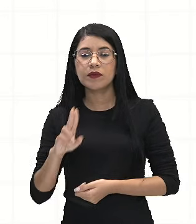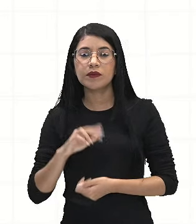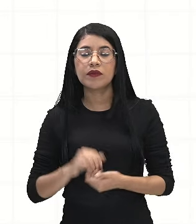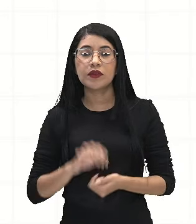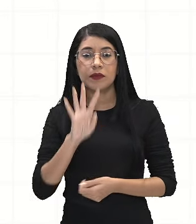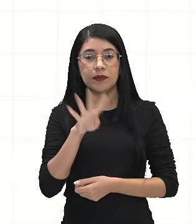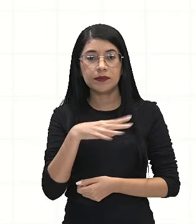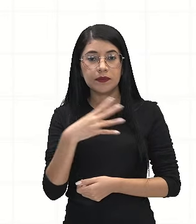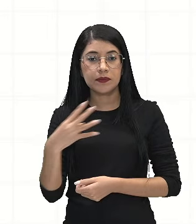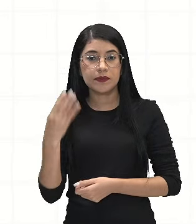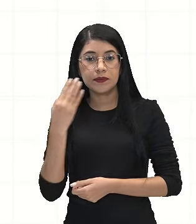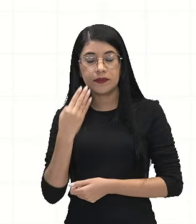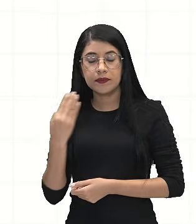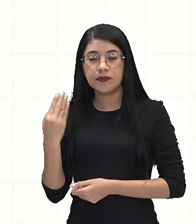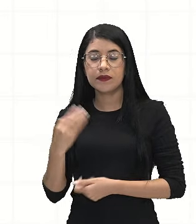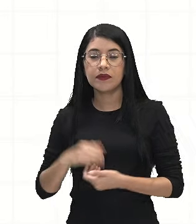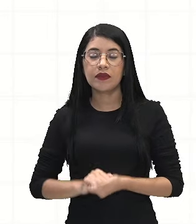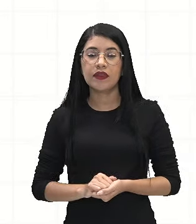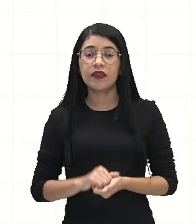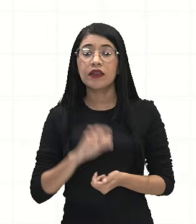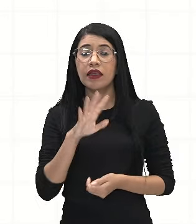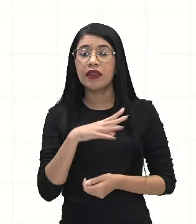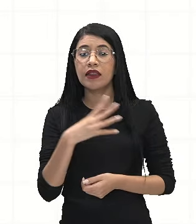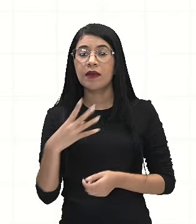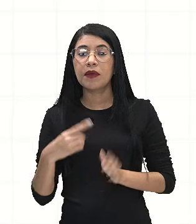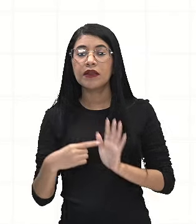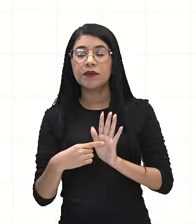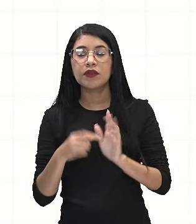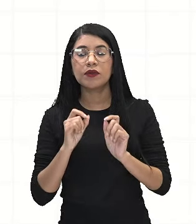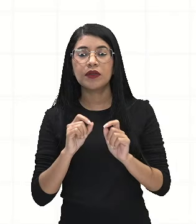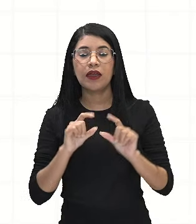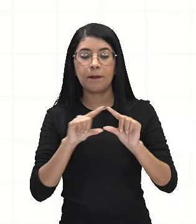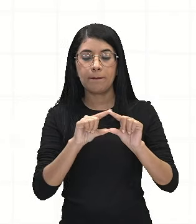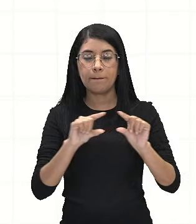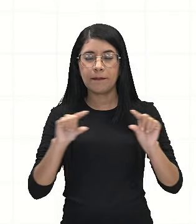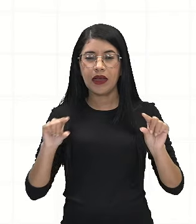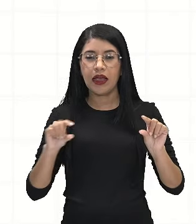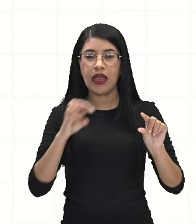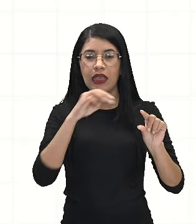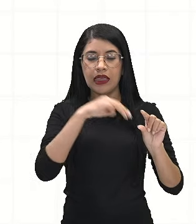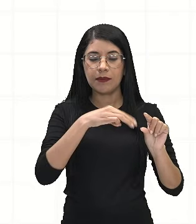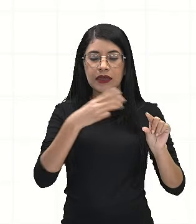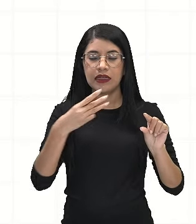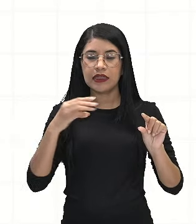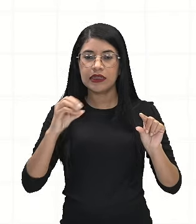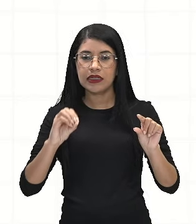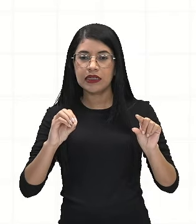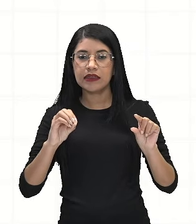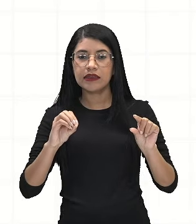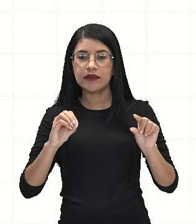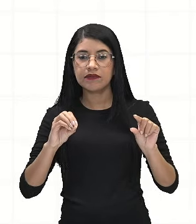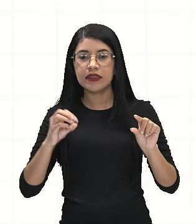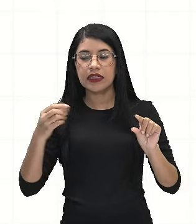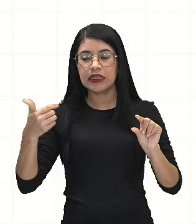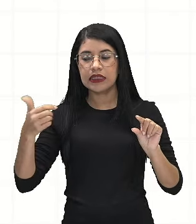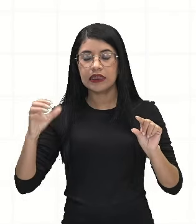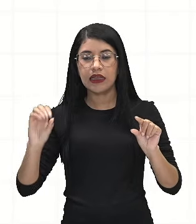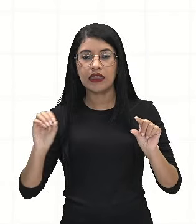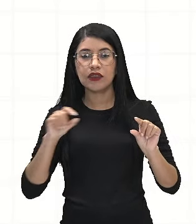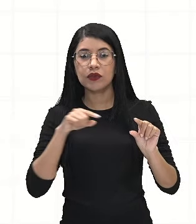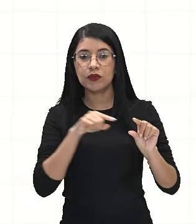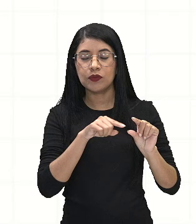a tabela e na tabela a gente tem aqui, nessa linha, o resultado dos homens, né? Porque o